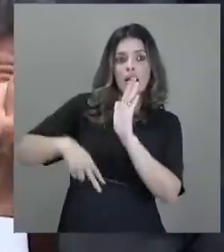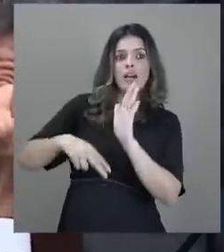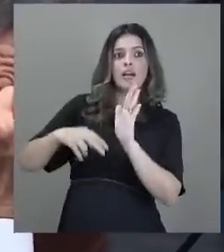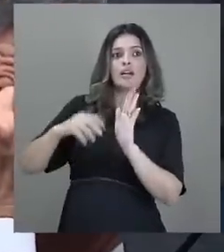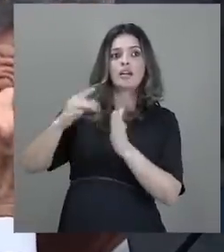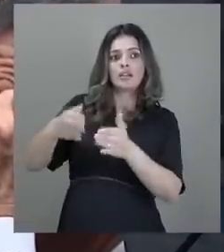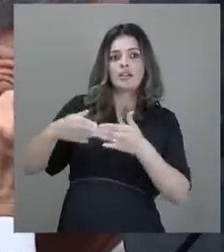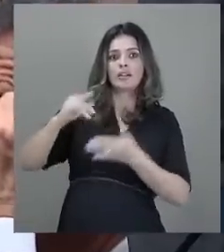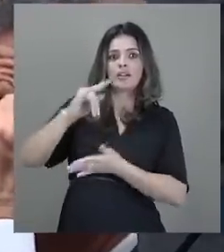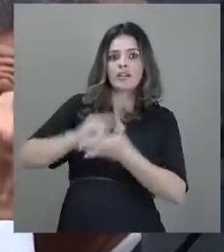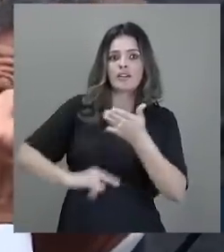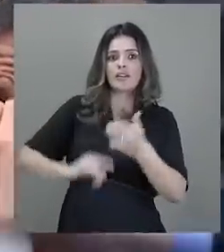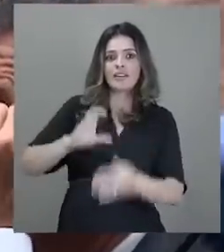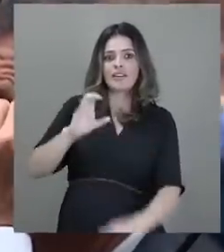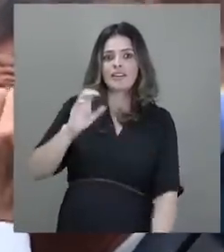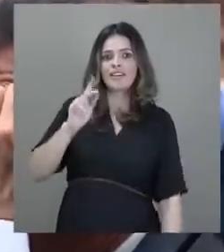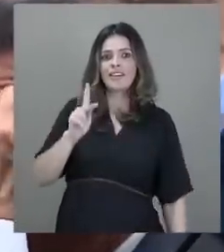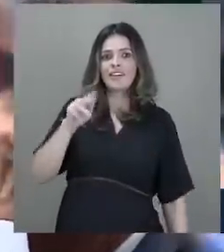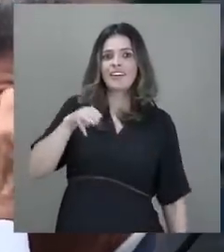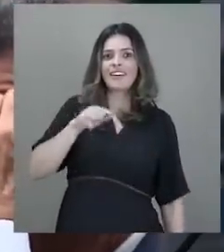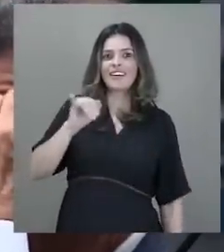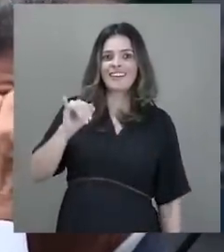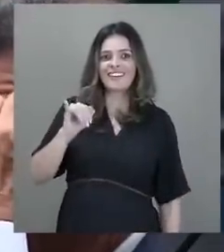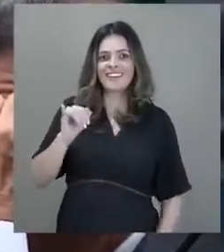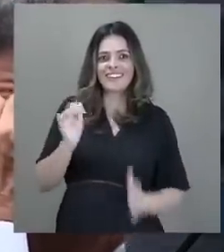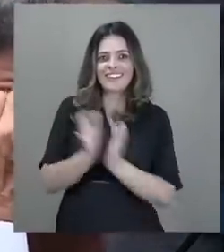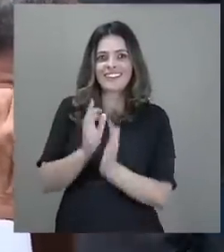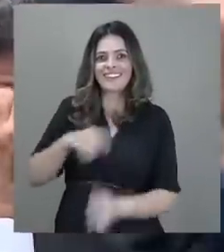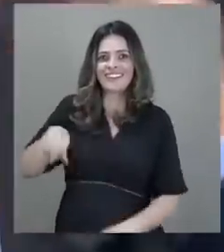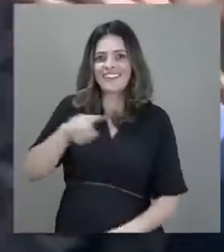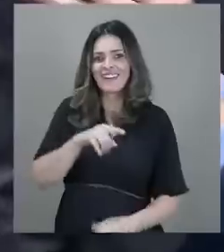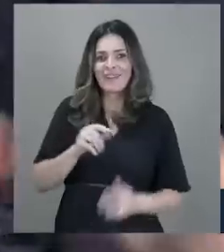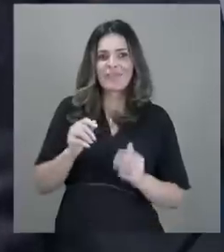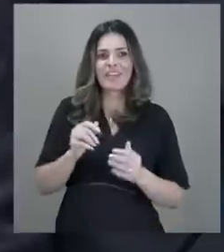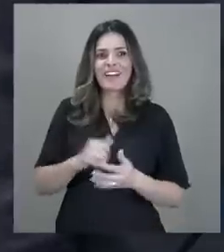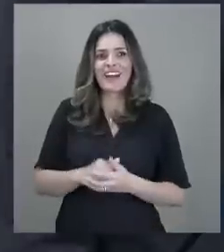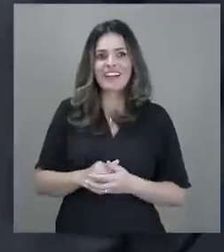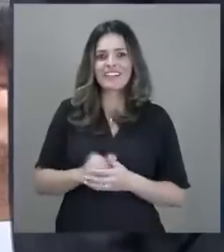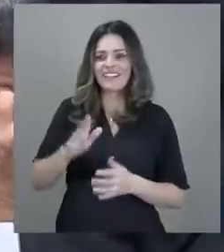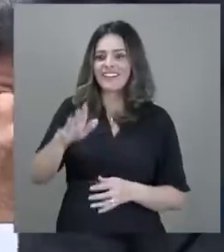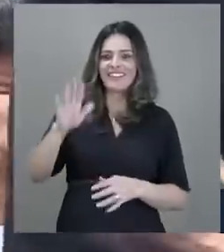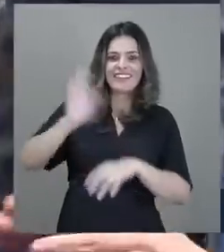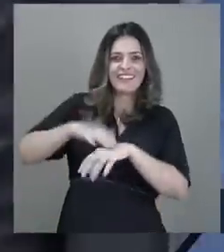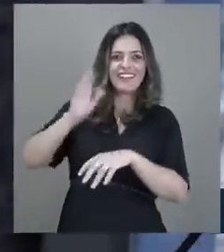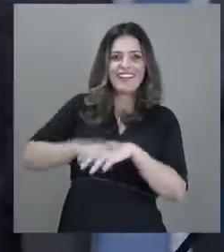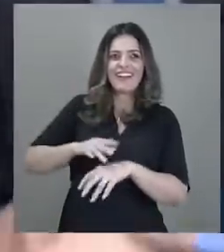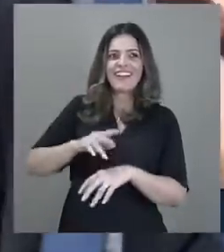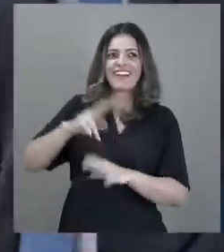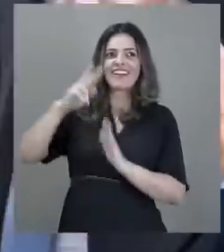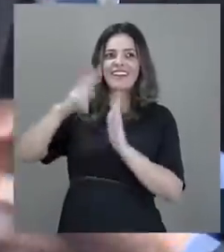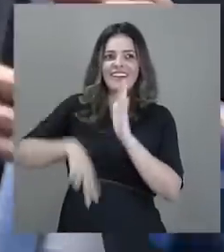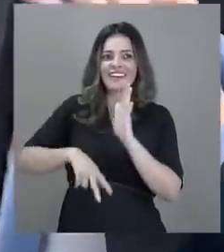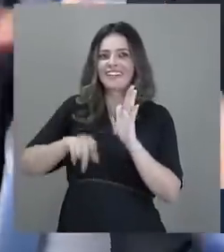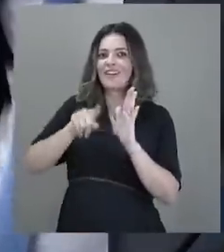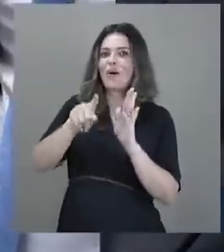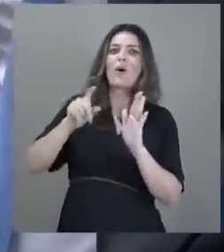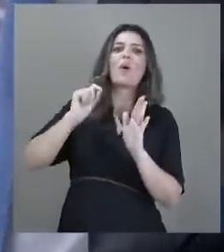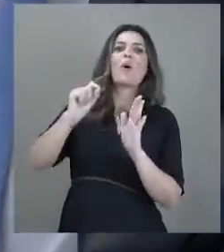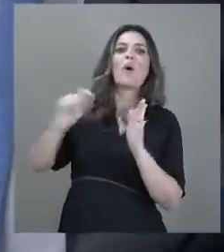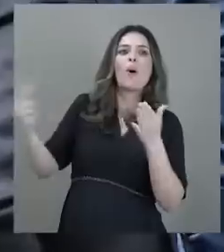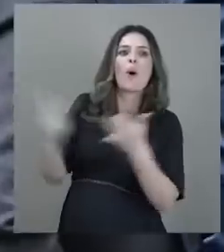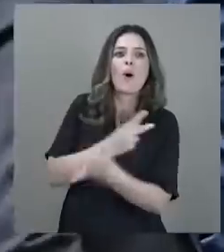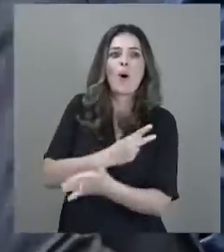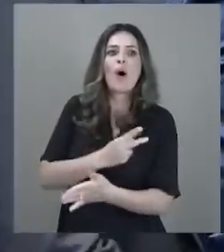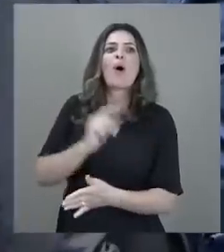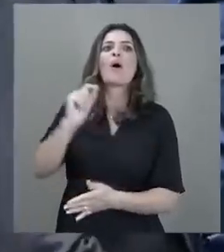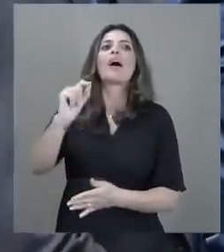requerimento de CPMI. Vamos para essa investigação e vamos com força para ela. E olha, de investigação e comissão